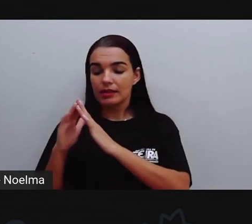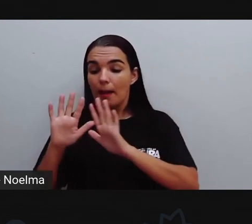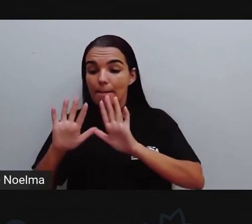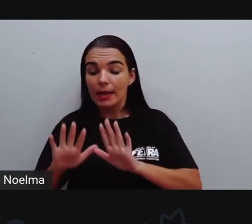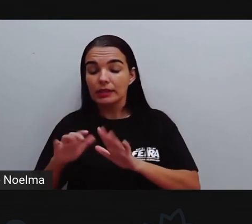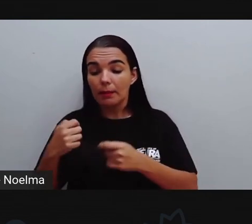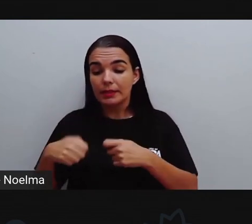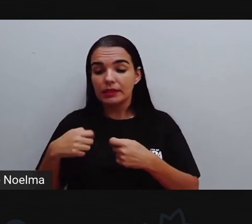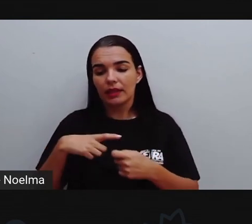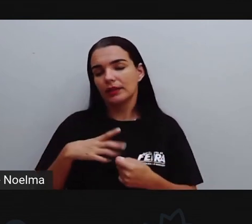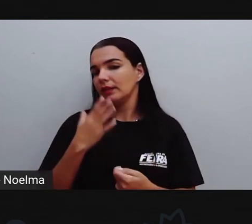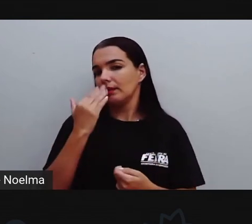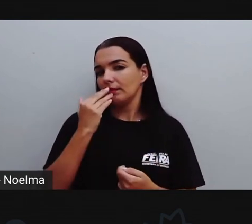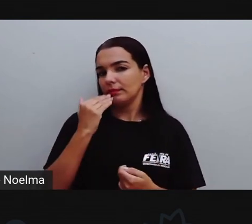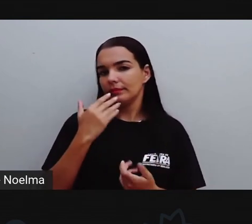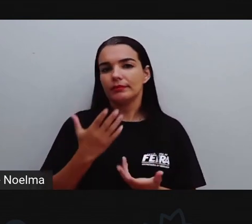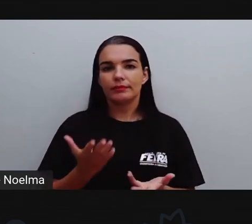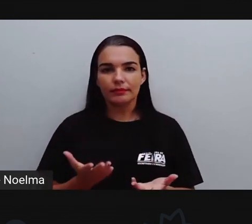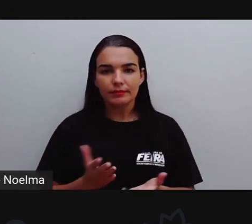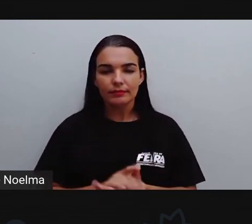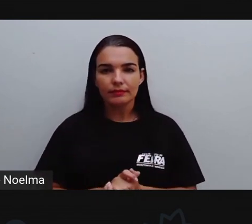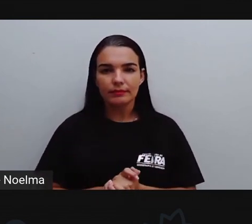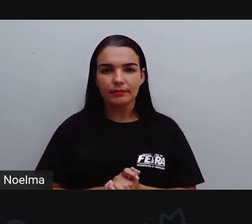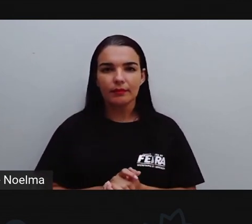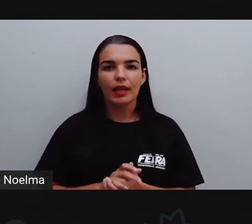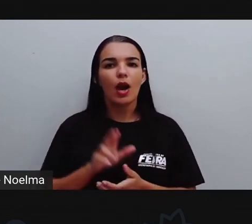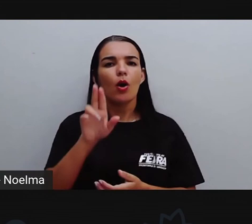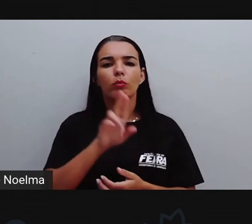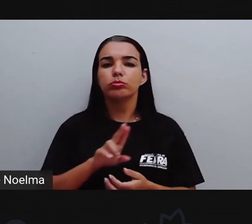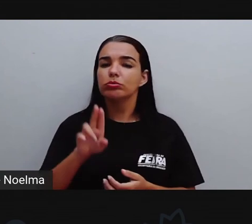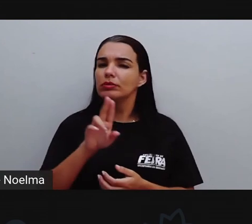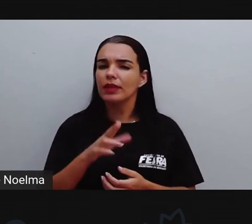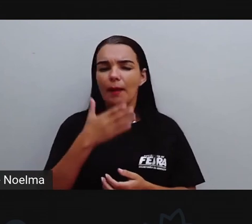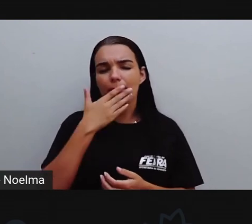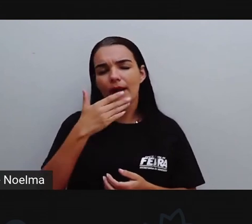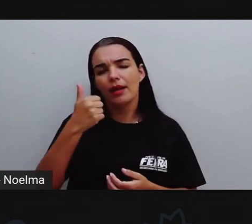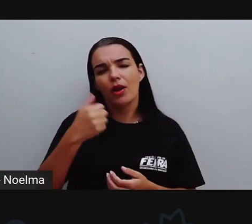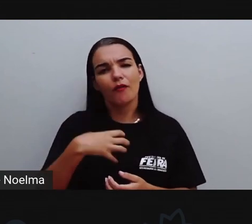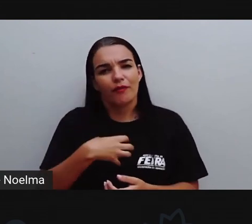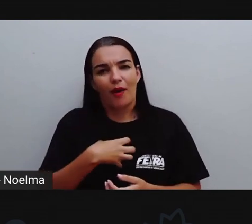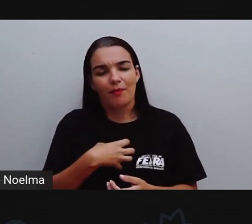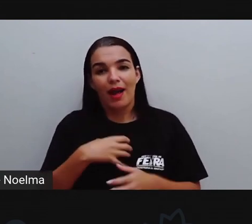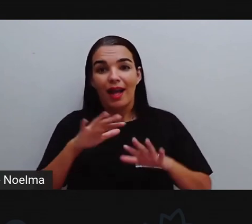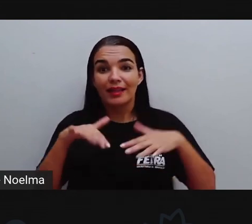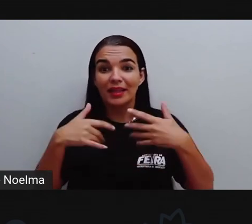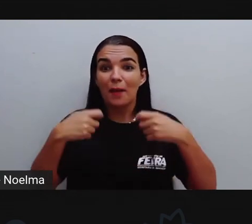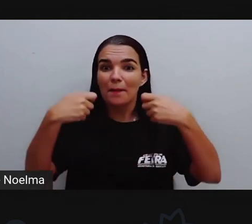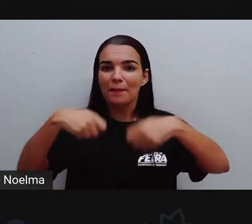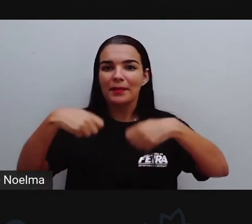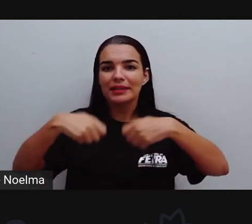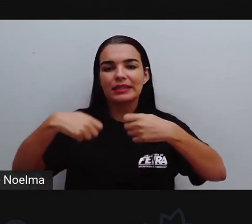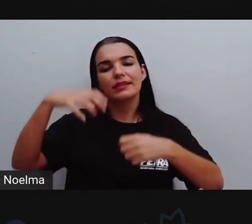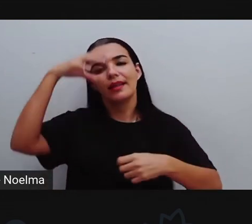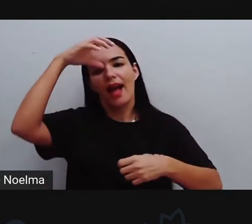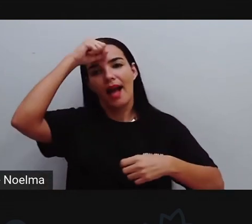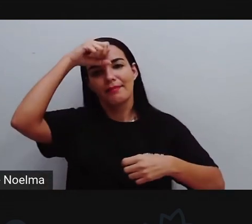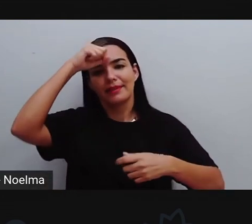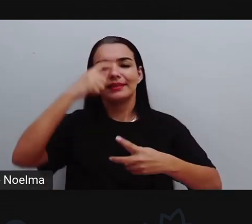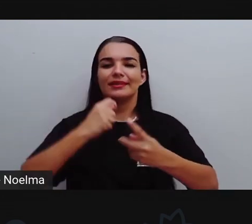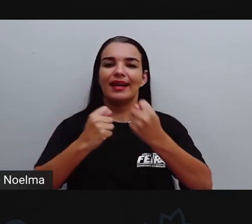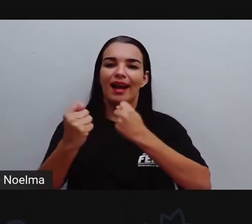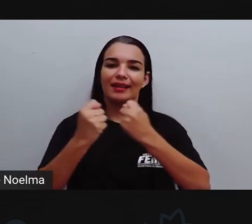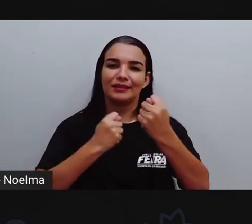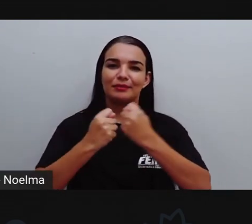dinheiro para poder se alimentar também. Utilizar um transporte. Então a gente precisa aprender a administrar